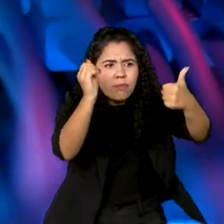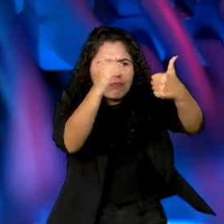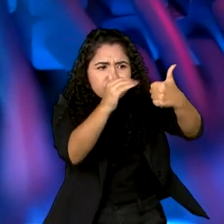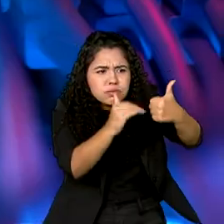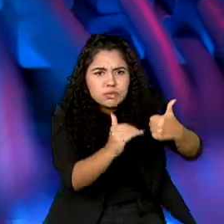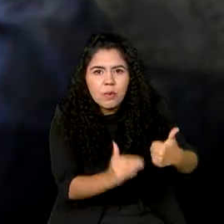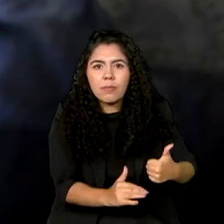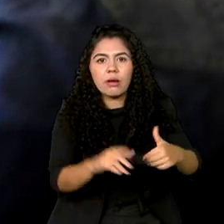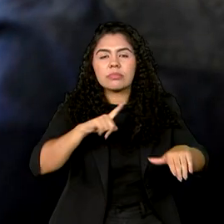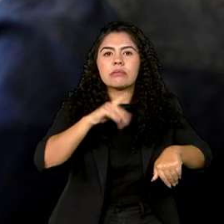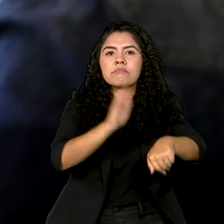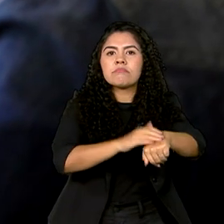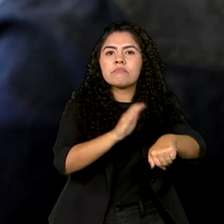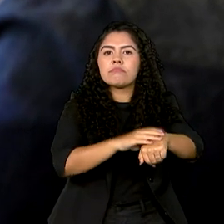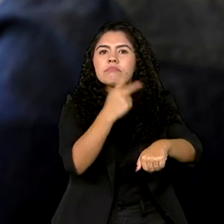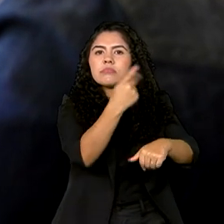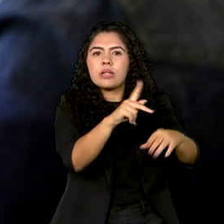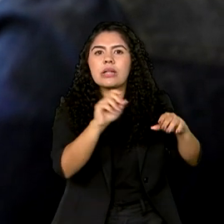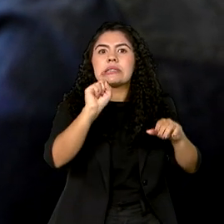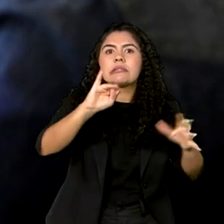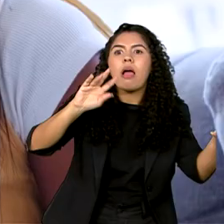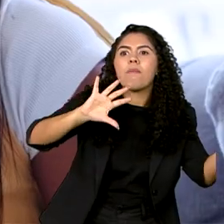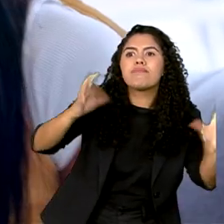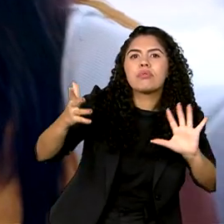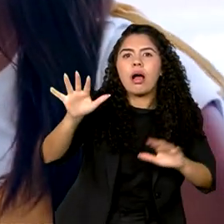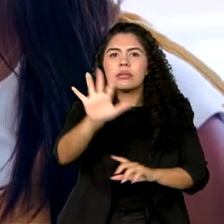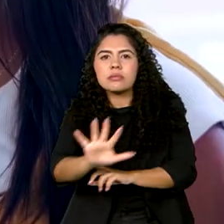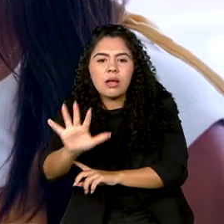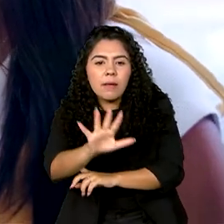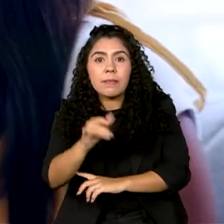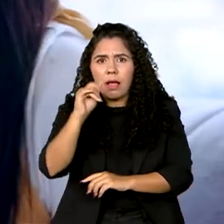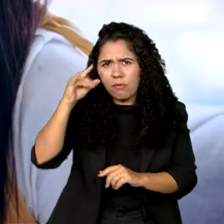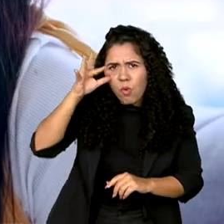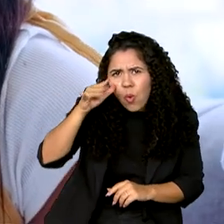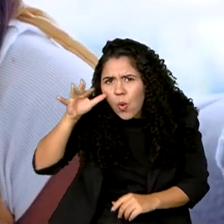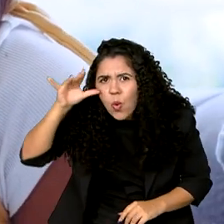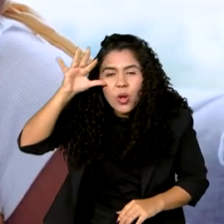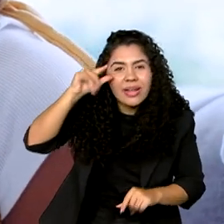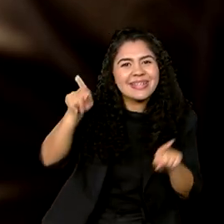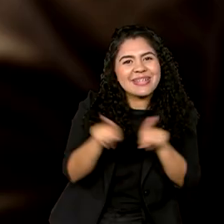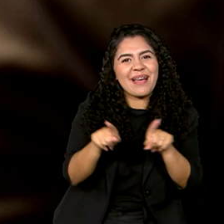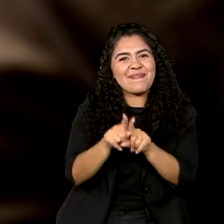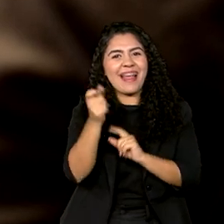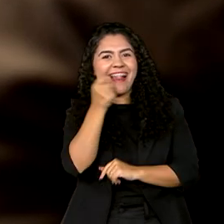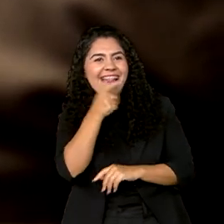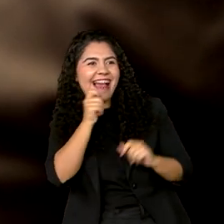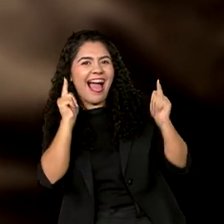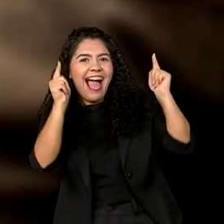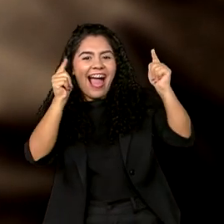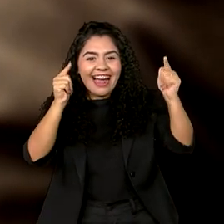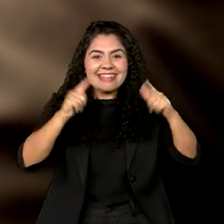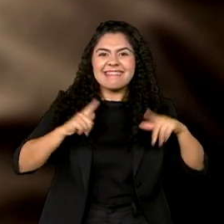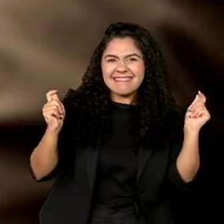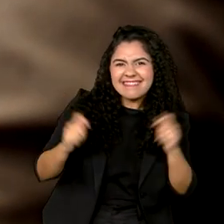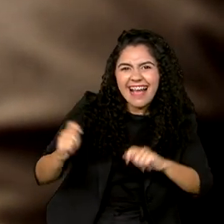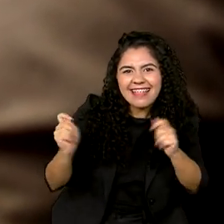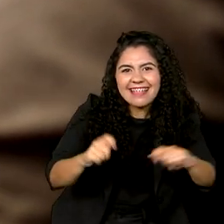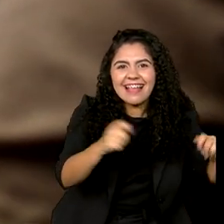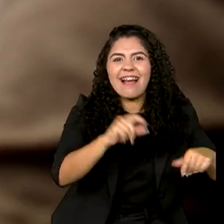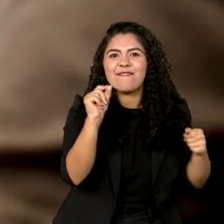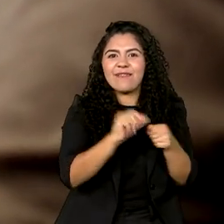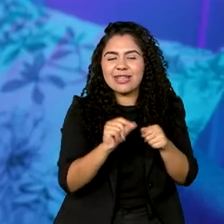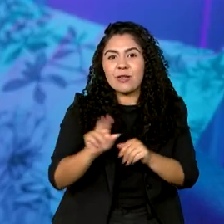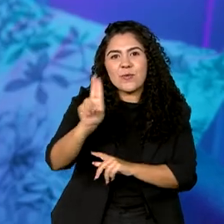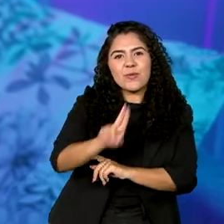autônoma diante de determinadas situações. Pode ser curioso e até divertido ver o que é possível fazer com a